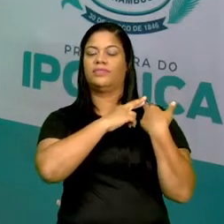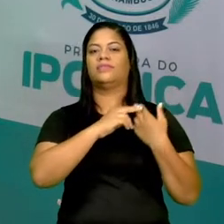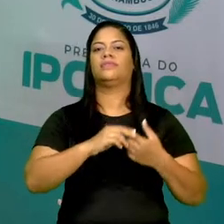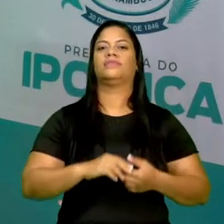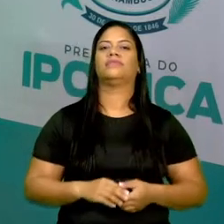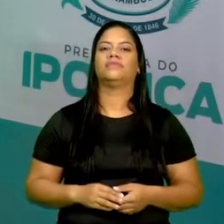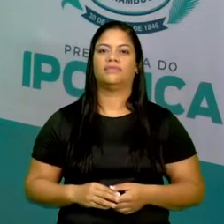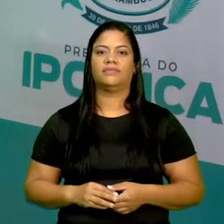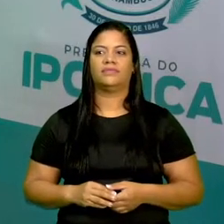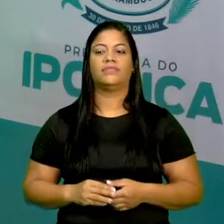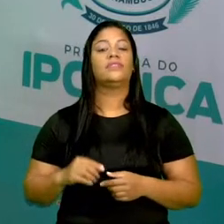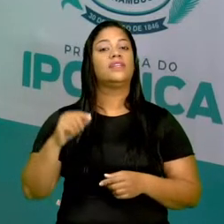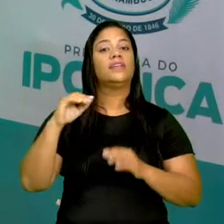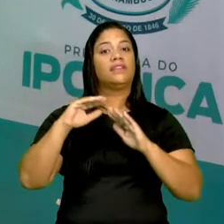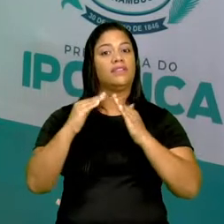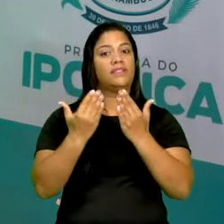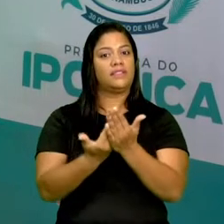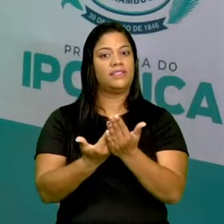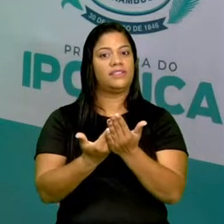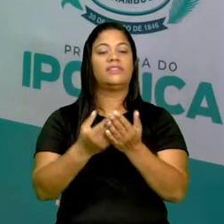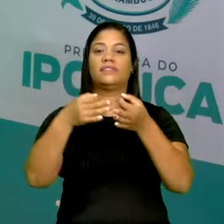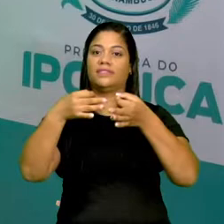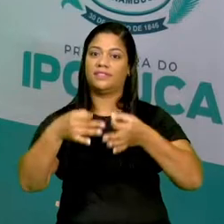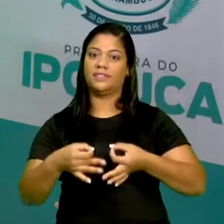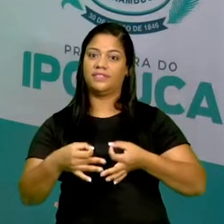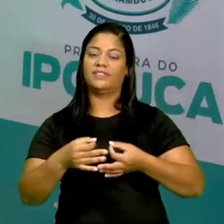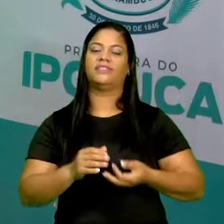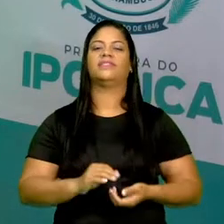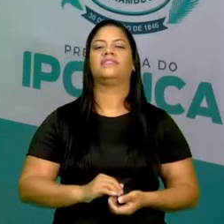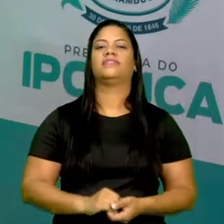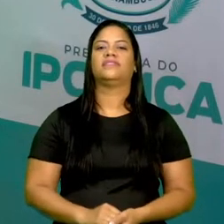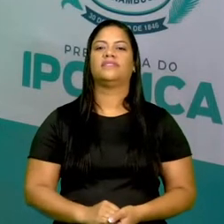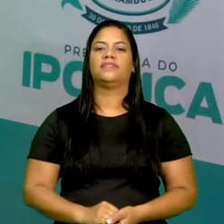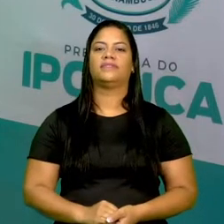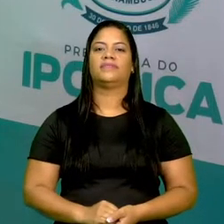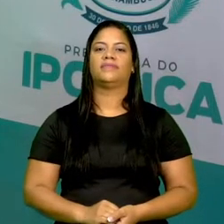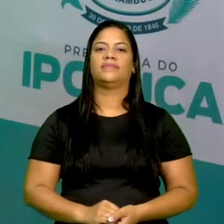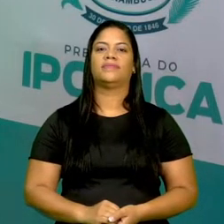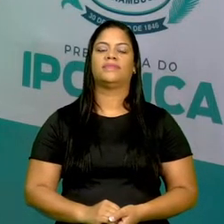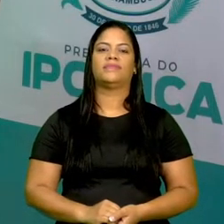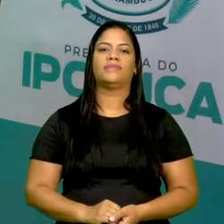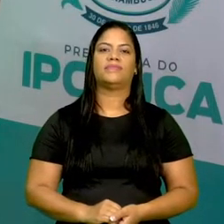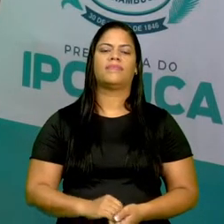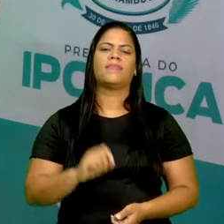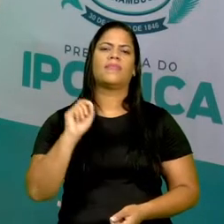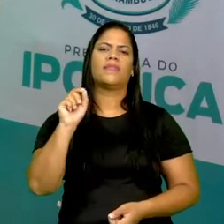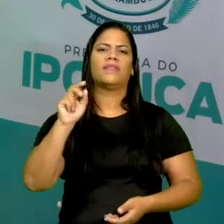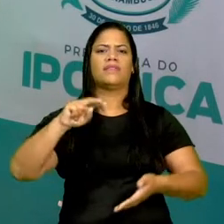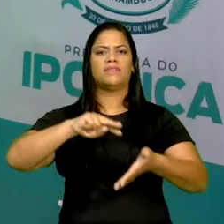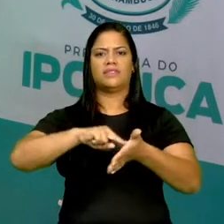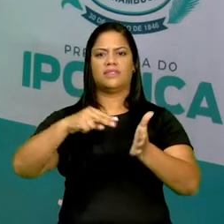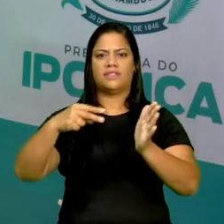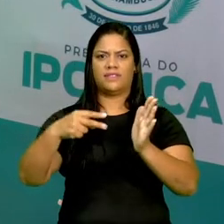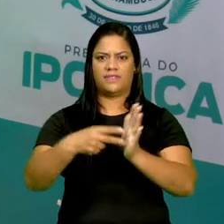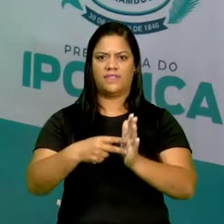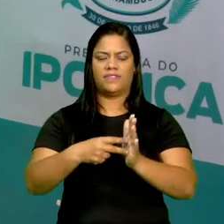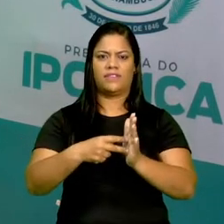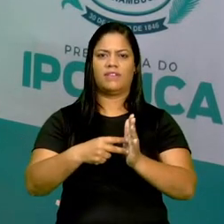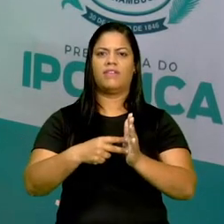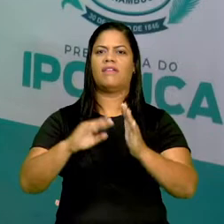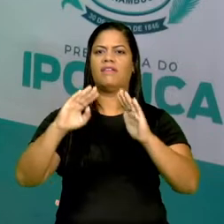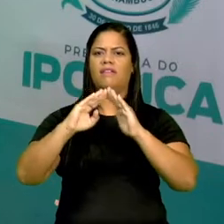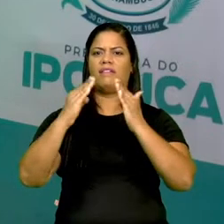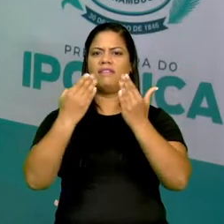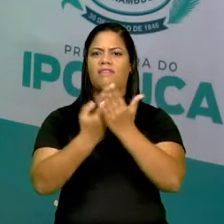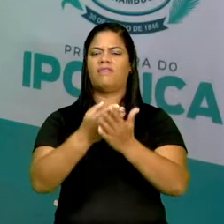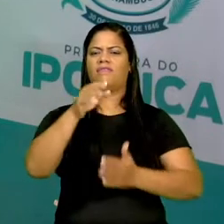desempenho dentro da escola, tá bom? O que significa a palavra escola?